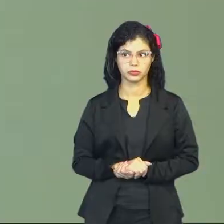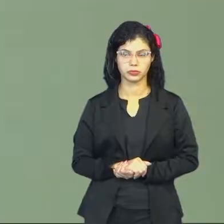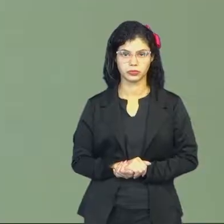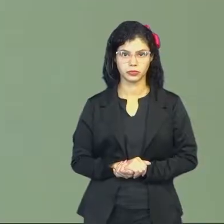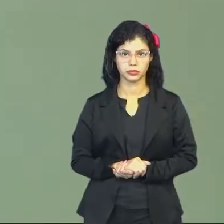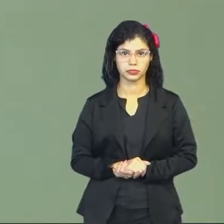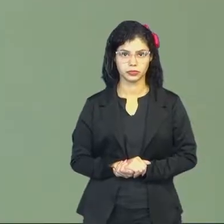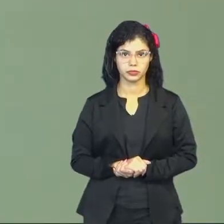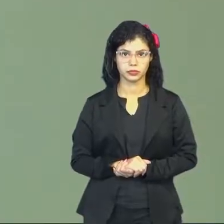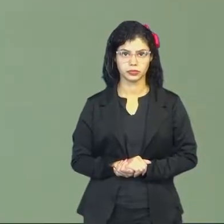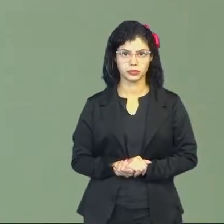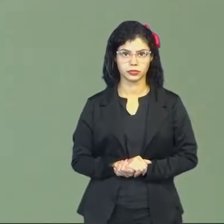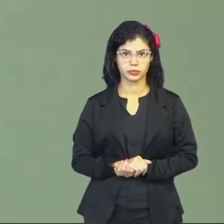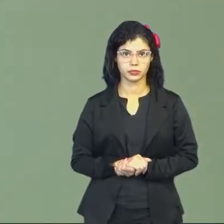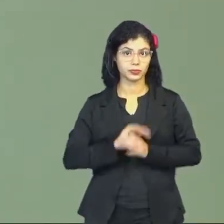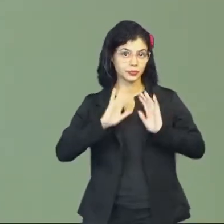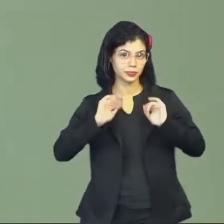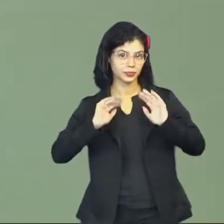Olá,